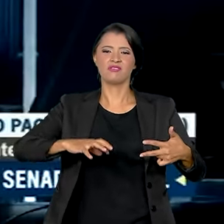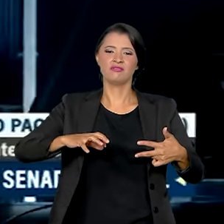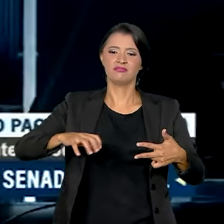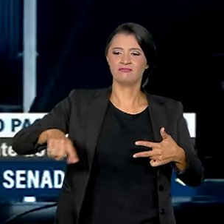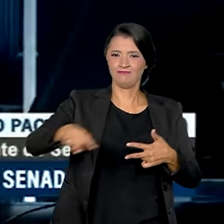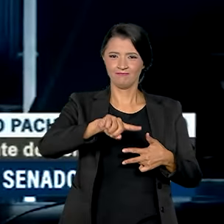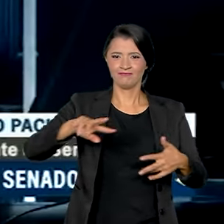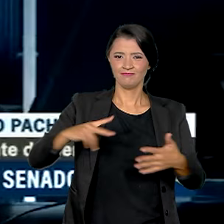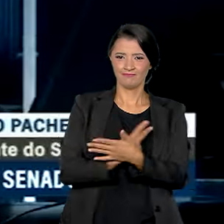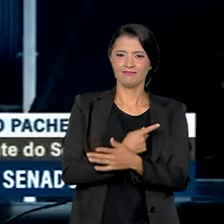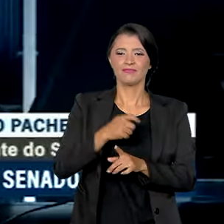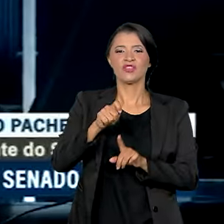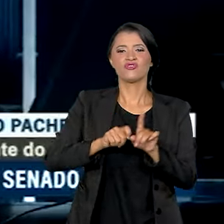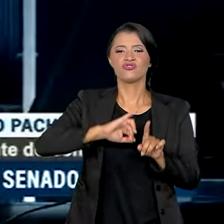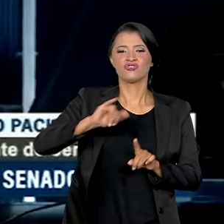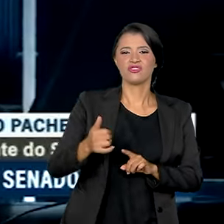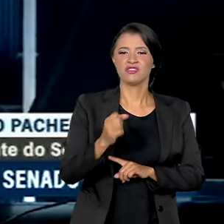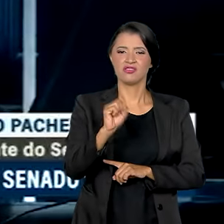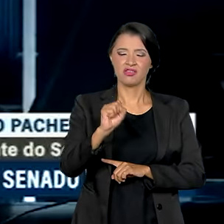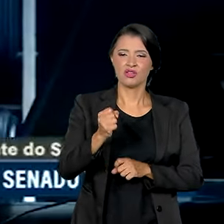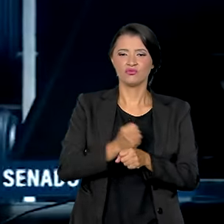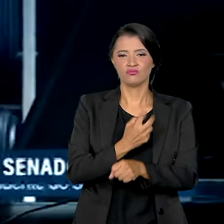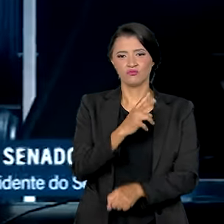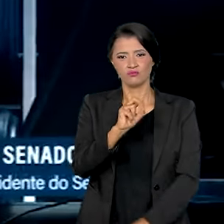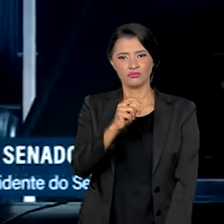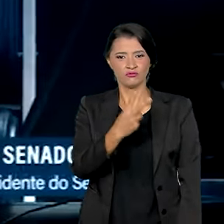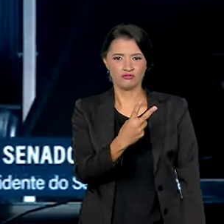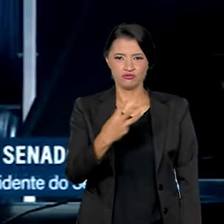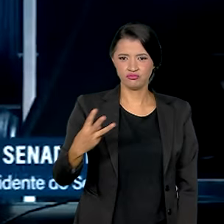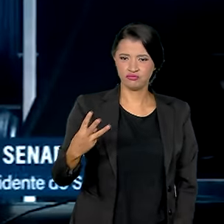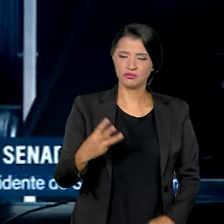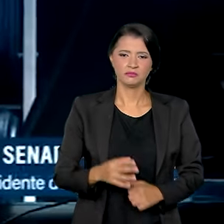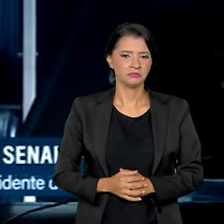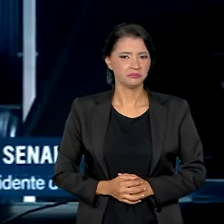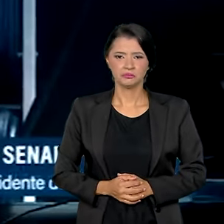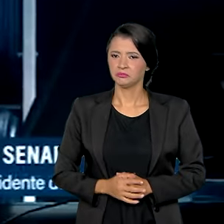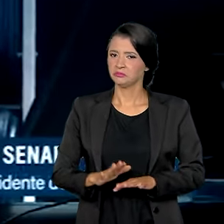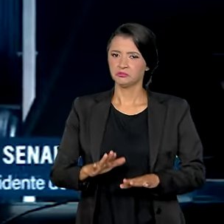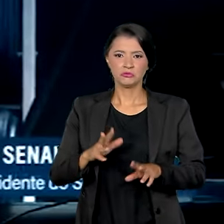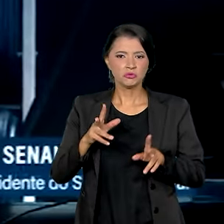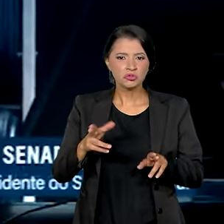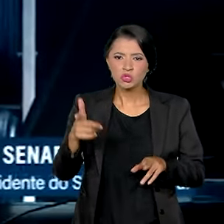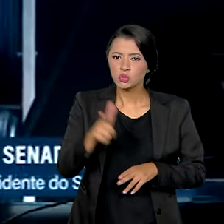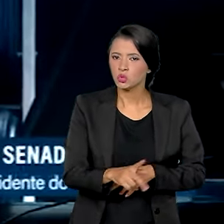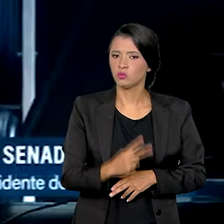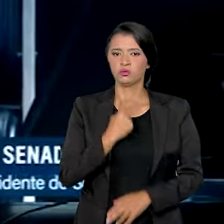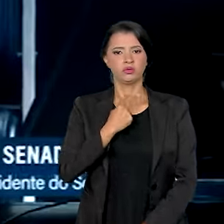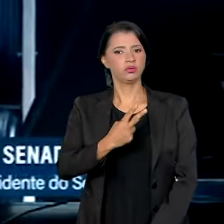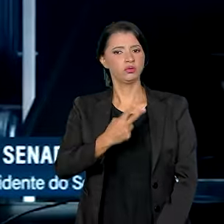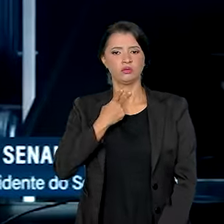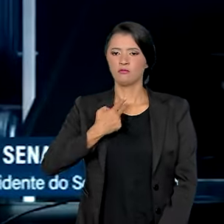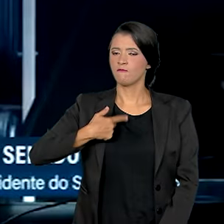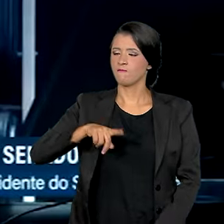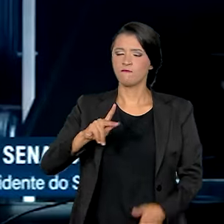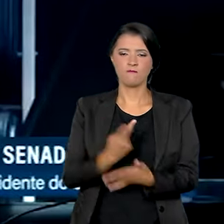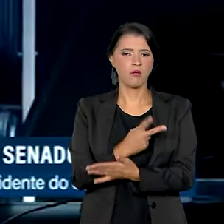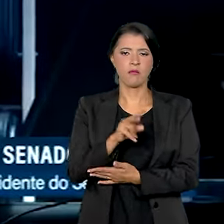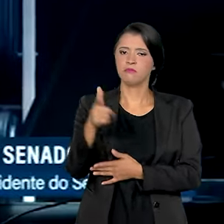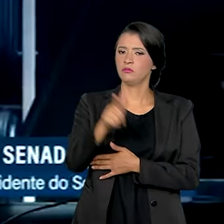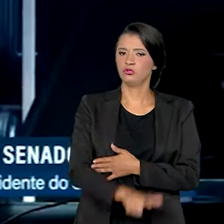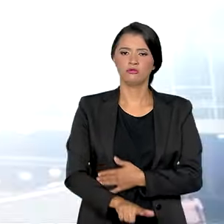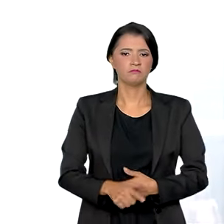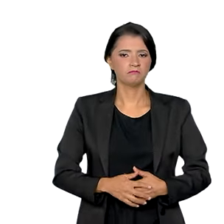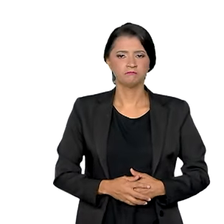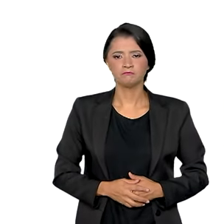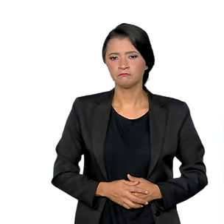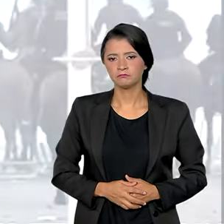Poderes, em 8 de janeiro de 2023, não podem e não vão se